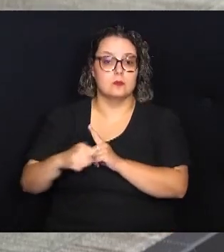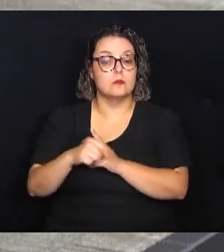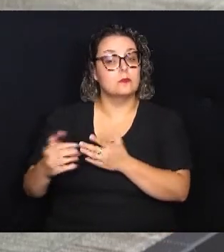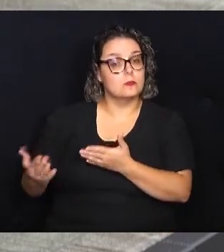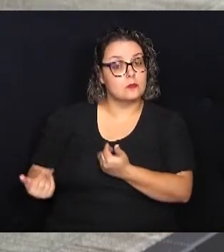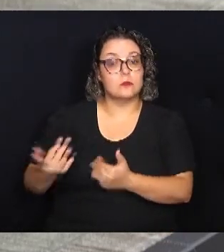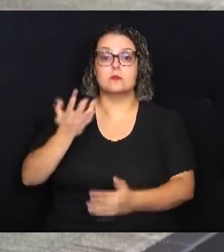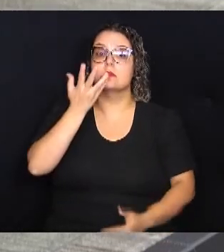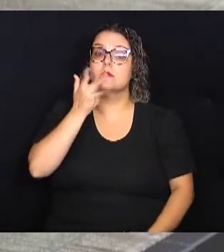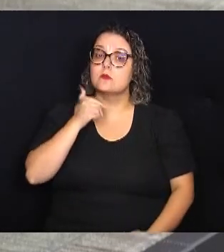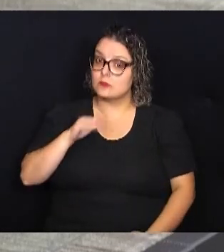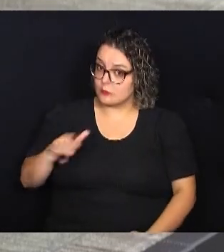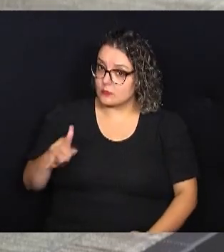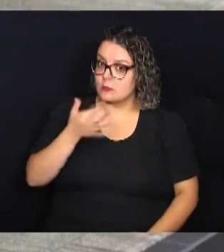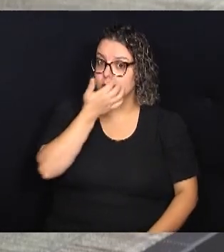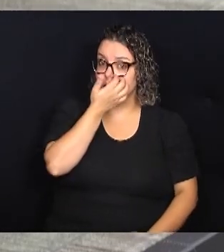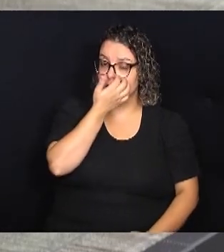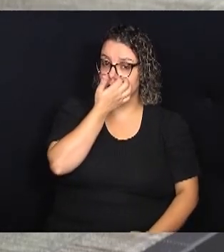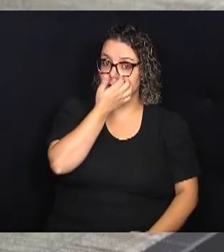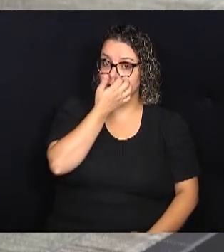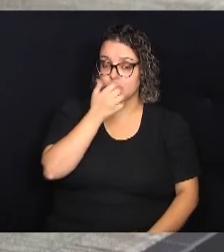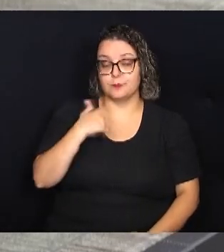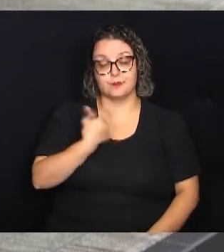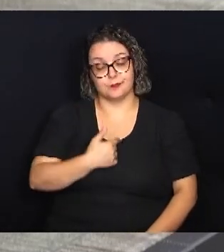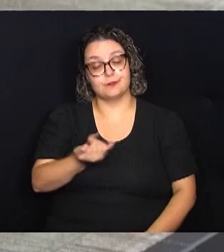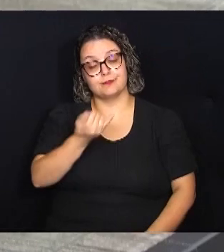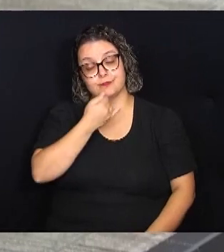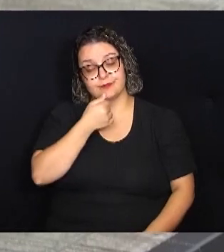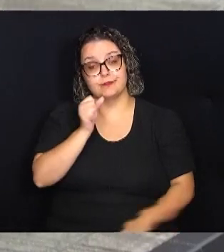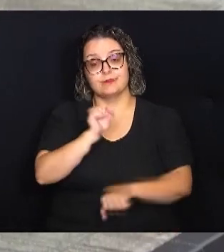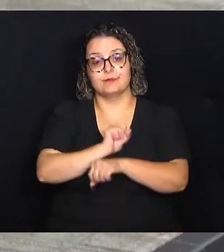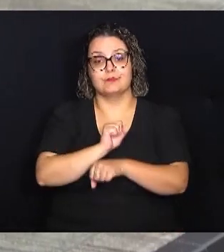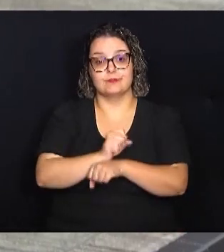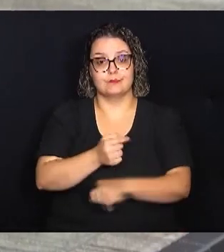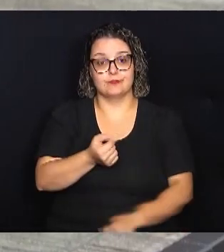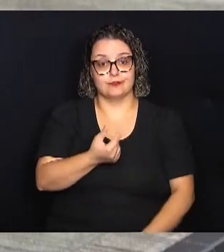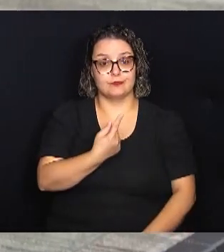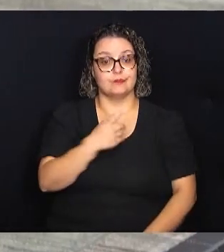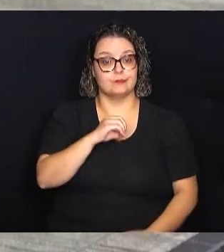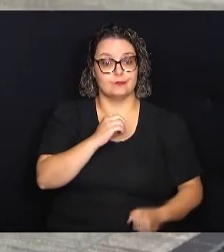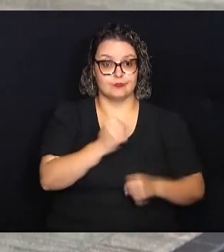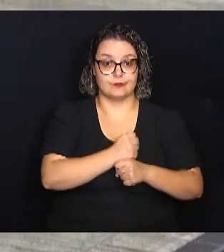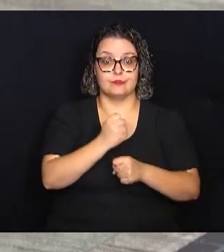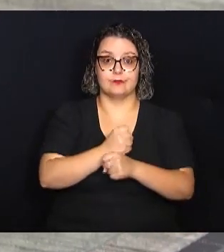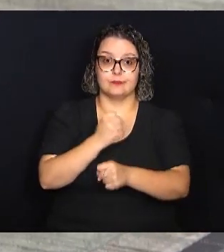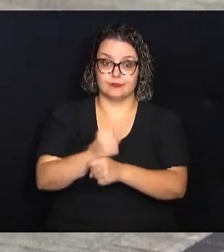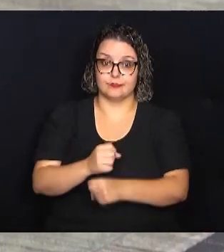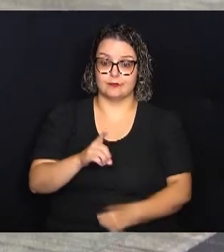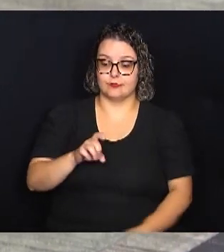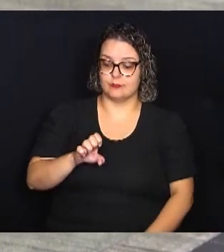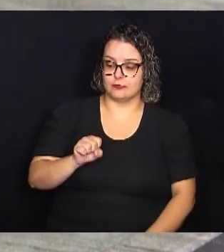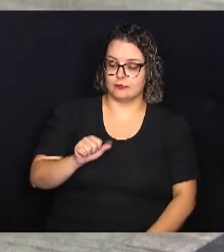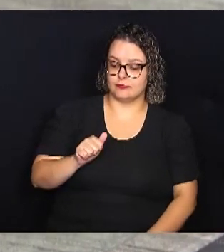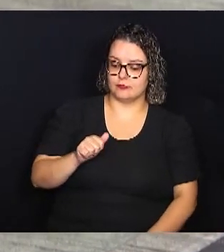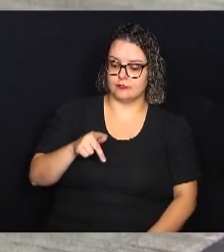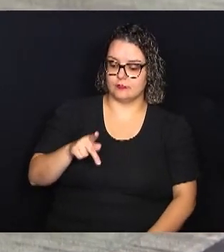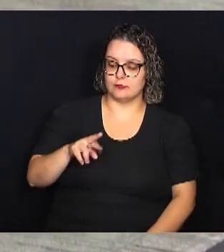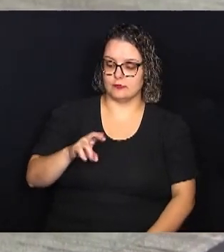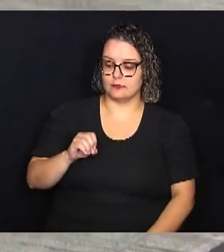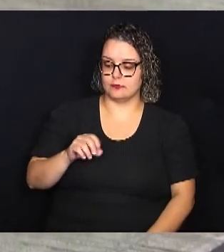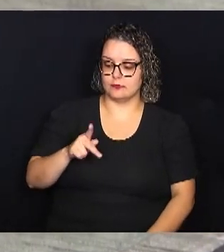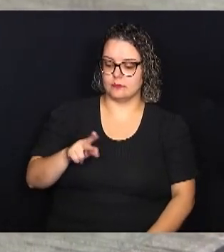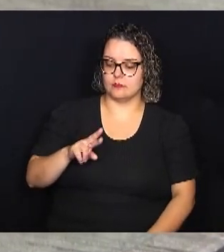criança e nós, infelizmente, estamos aguardando já há quase 10 anos a desapropriação de uma área por parte do governo